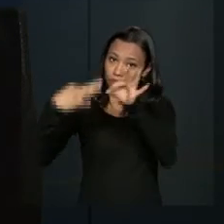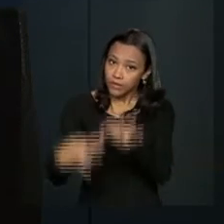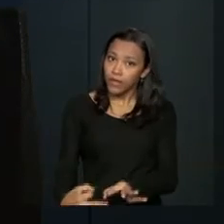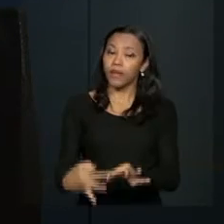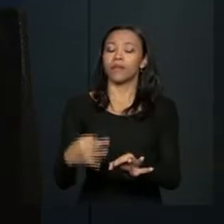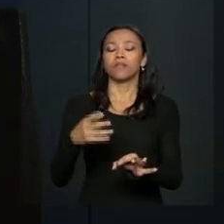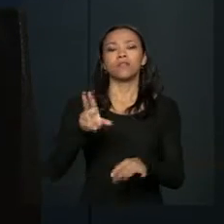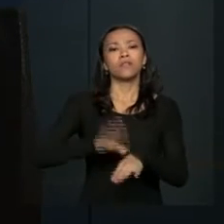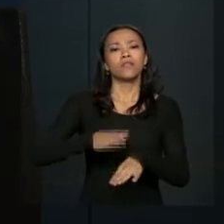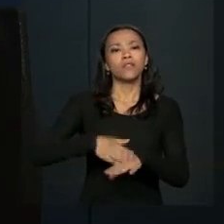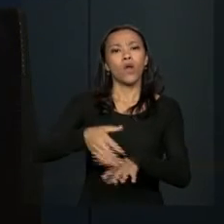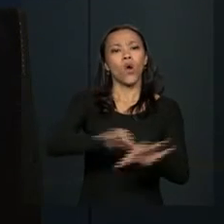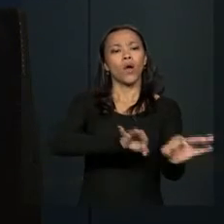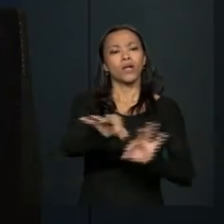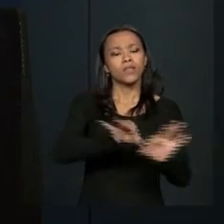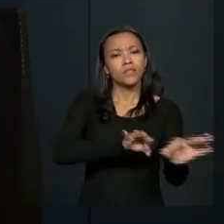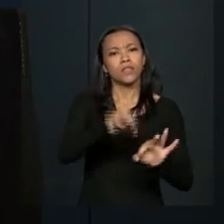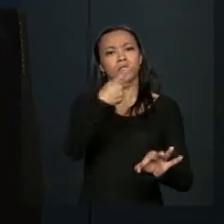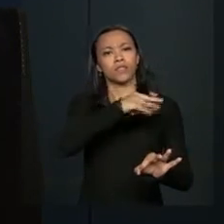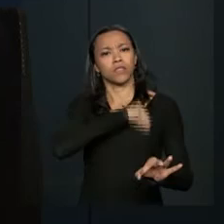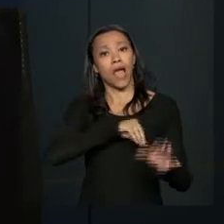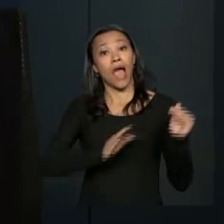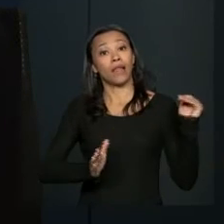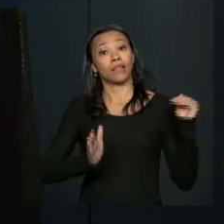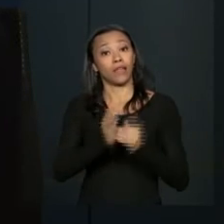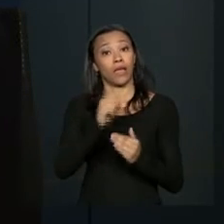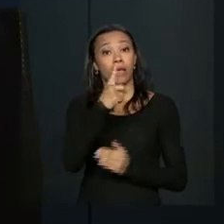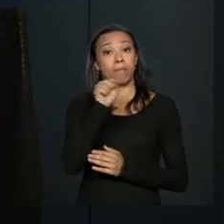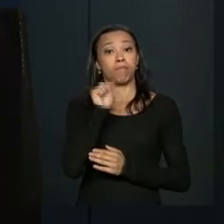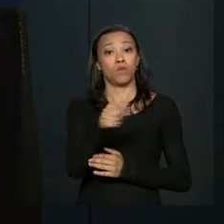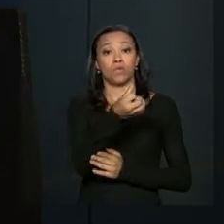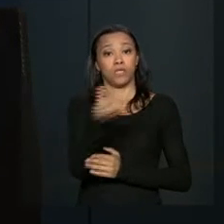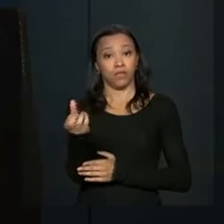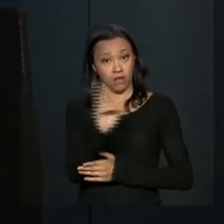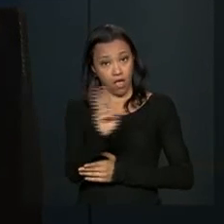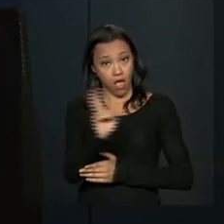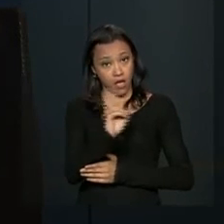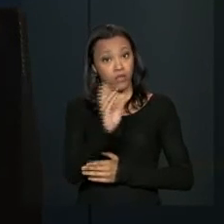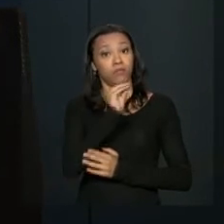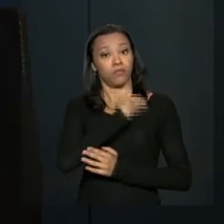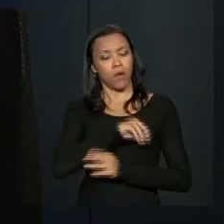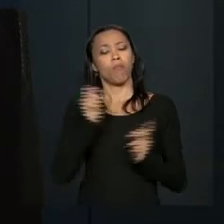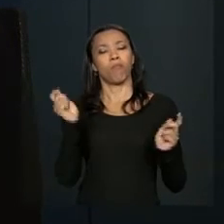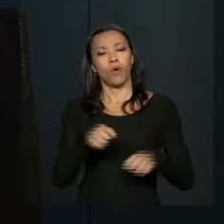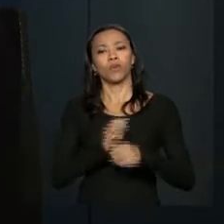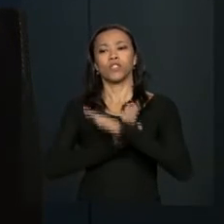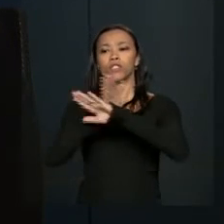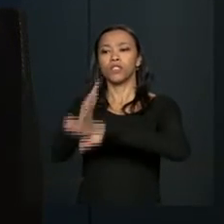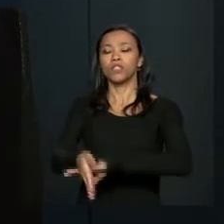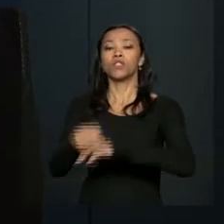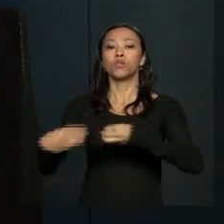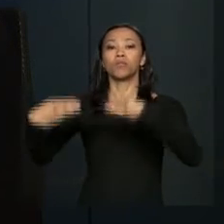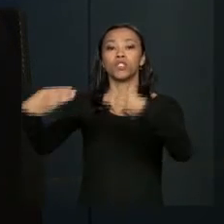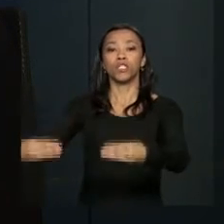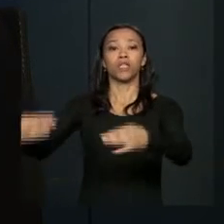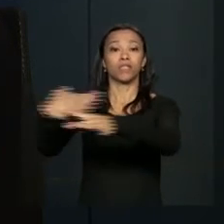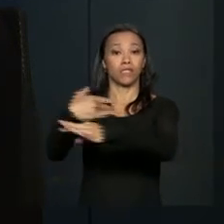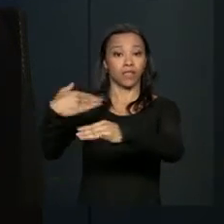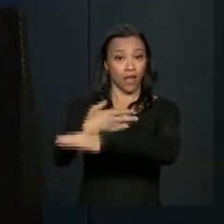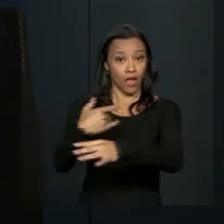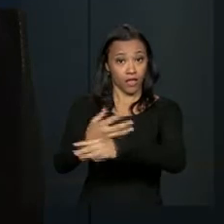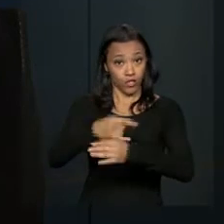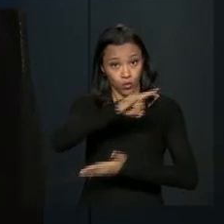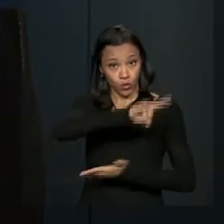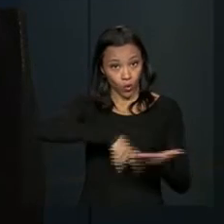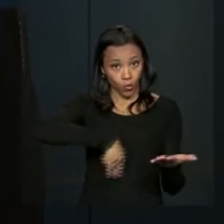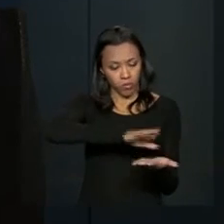demanda na renda até 1.600 reais por mês, podem se habilitar junto ao Ministério das Cidades, dessa forma entregando a